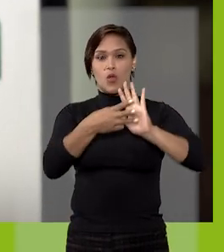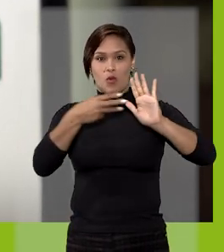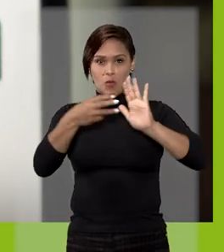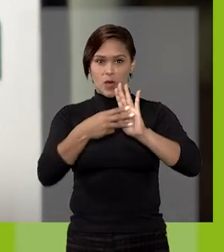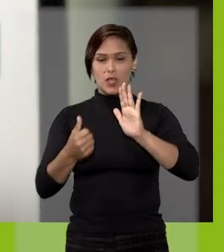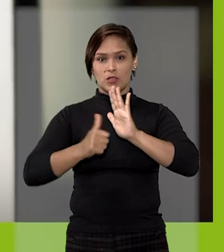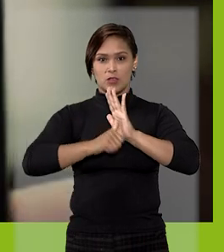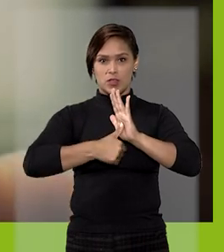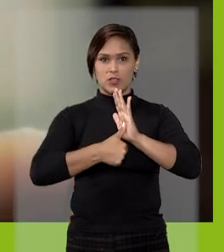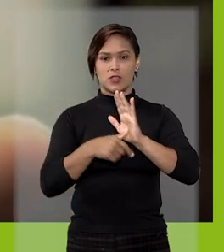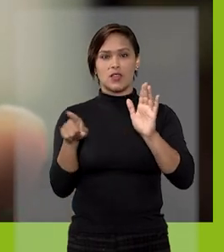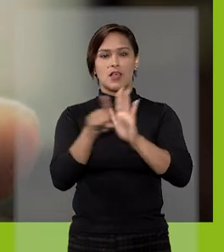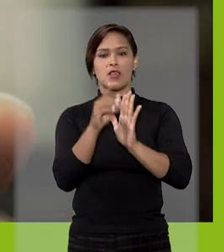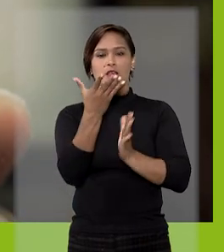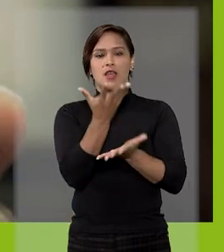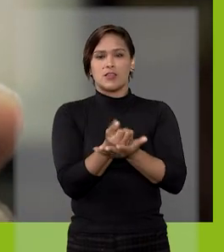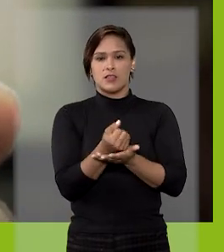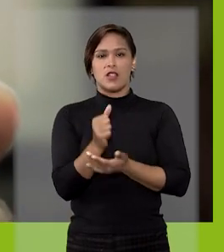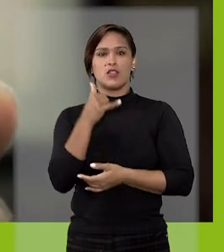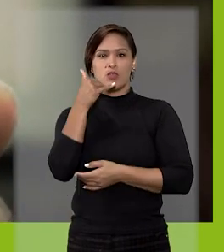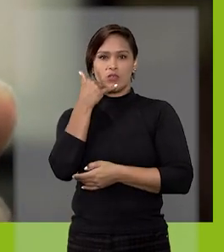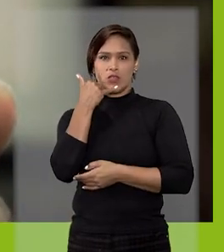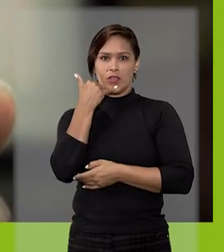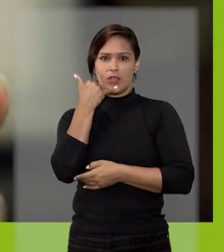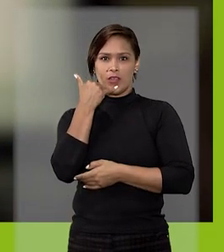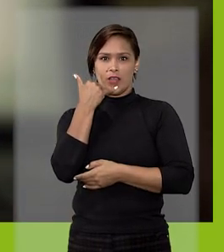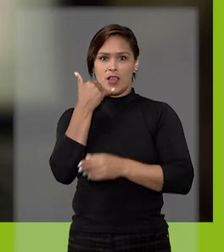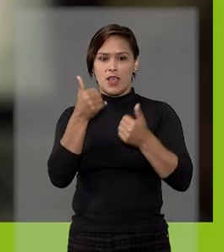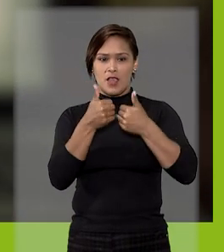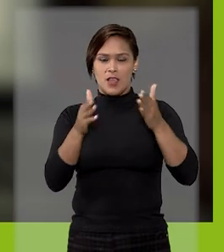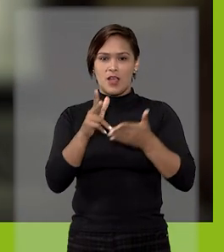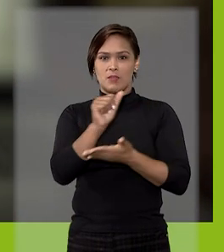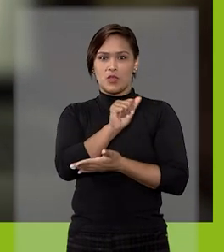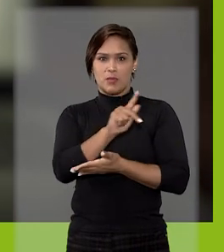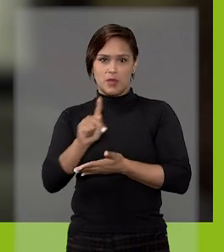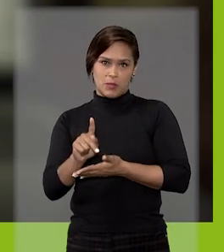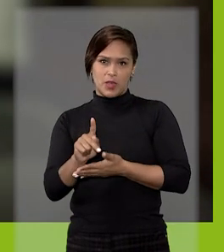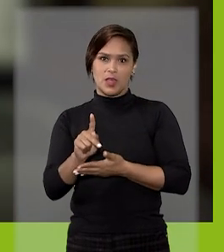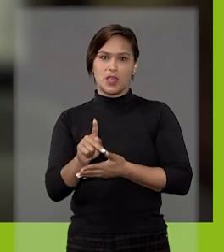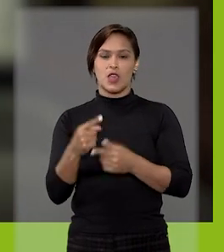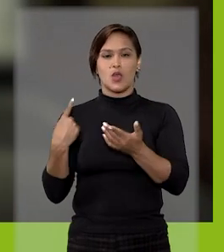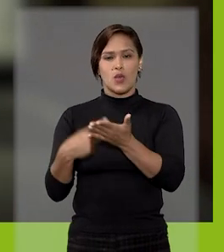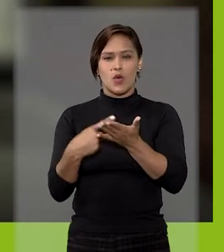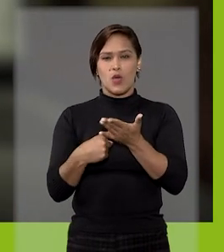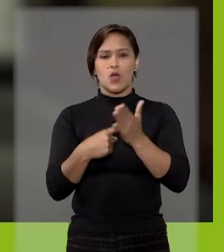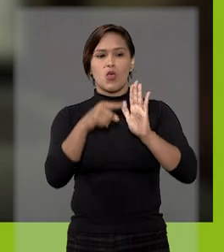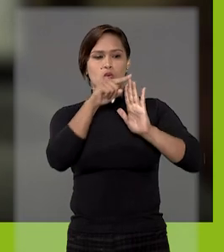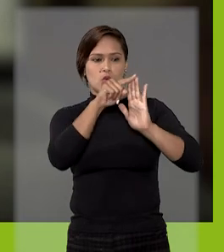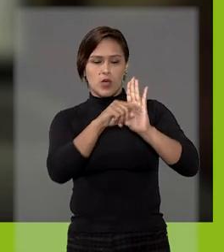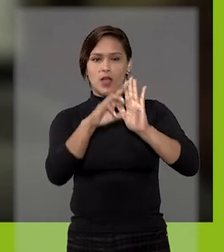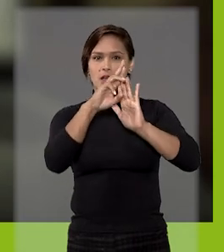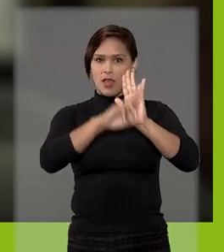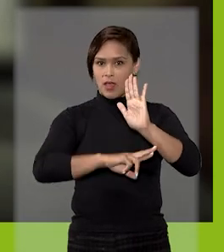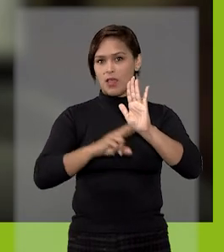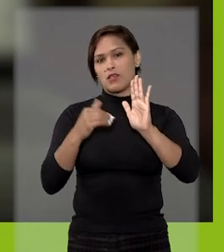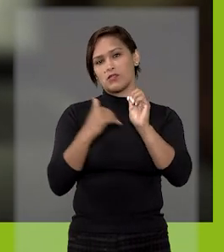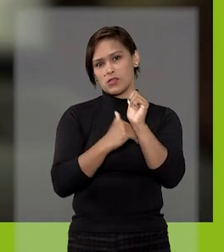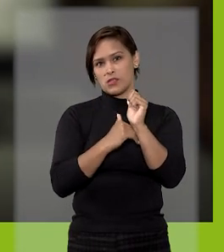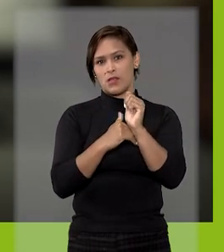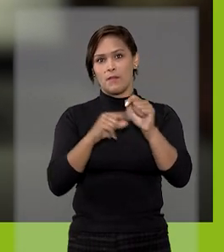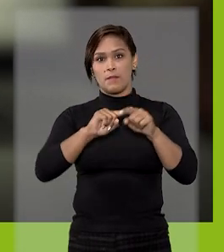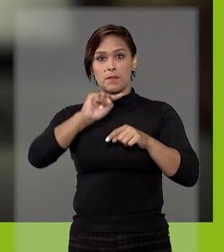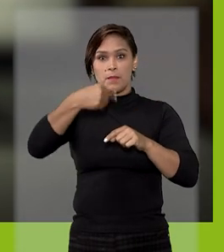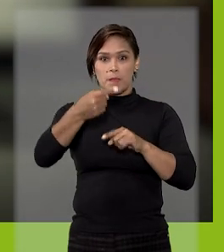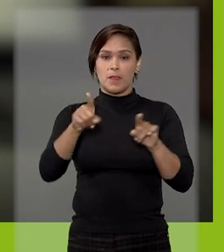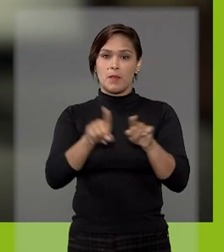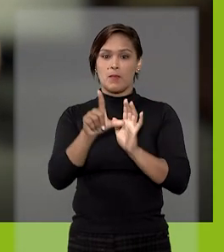Authenticator instalado no seu celular, abra o aplicativo e concorde com os termos de privacidade do sistema. Em